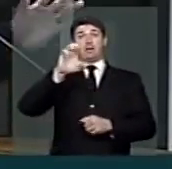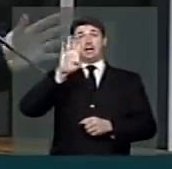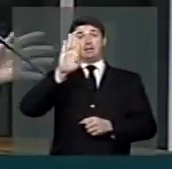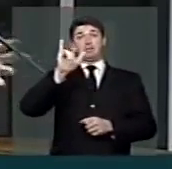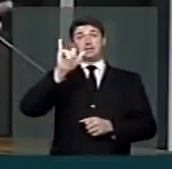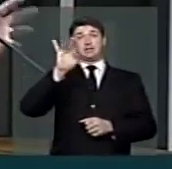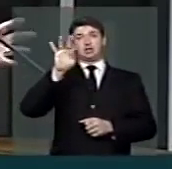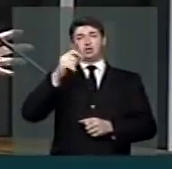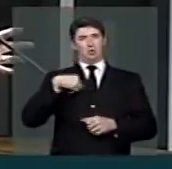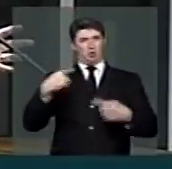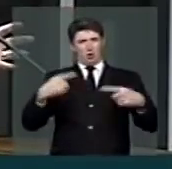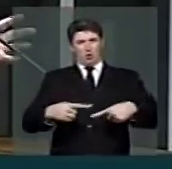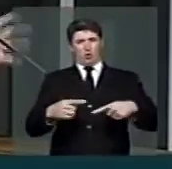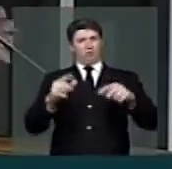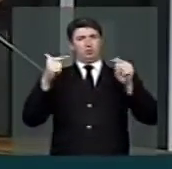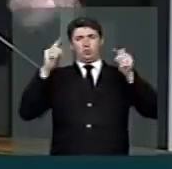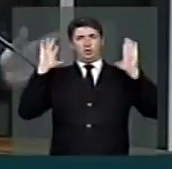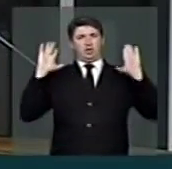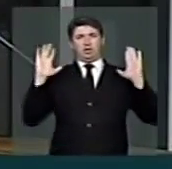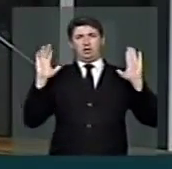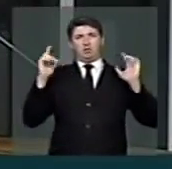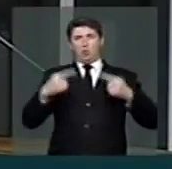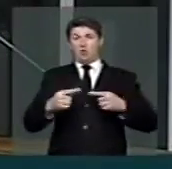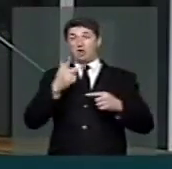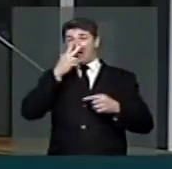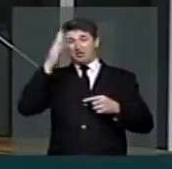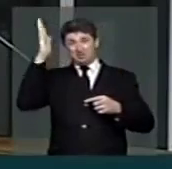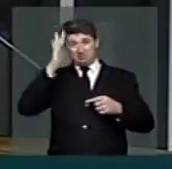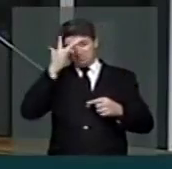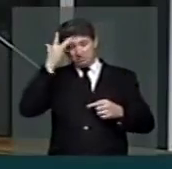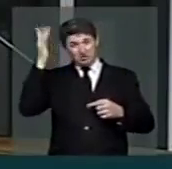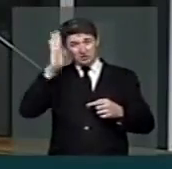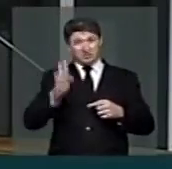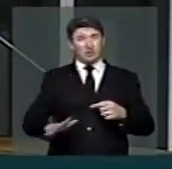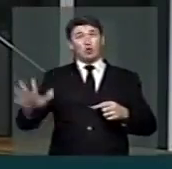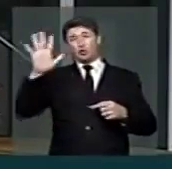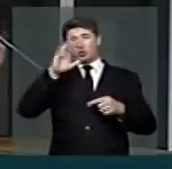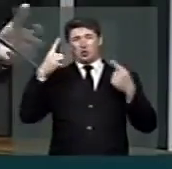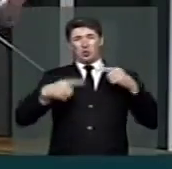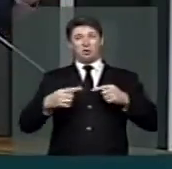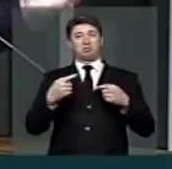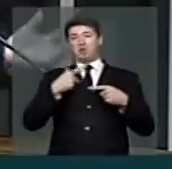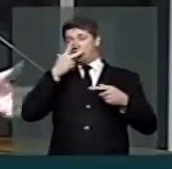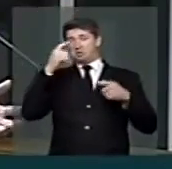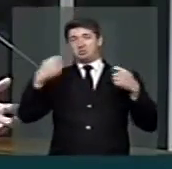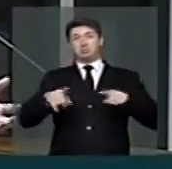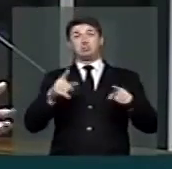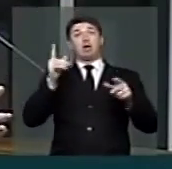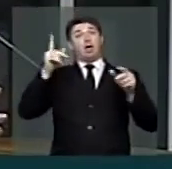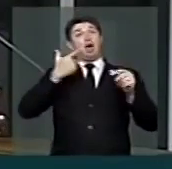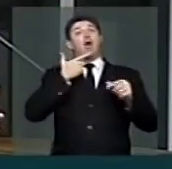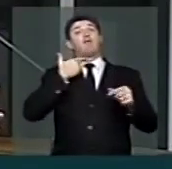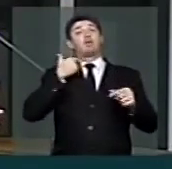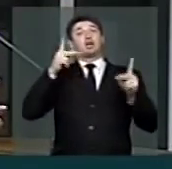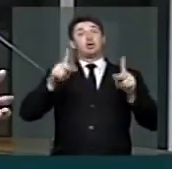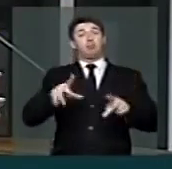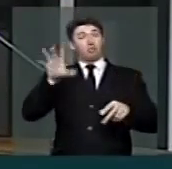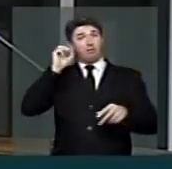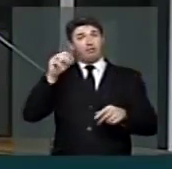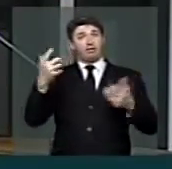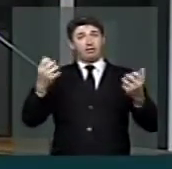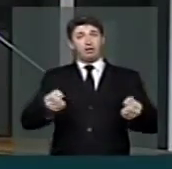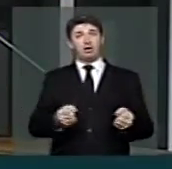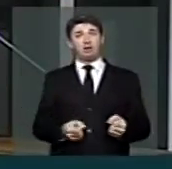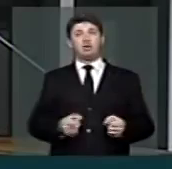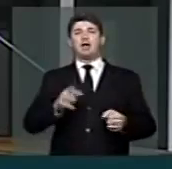Eu não tenho por que ser contra o plebiscito. Eu acho que ninguém no Brasil precisa ser contra o plebiscito, porque o plebiscito é para ouvir a vontade do povo mesmo. Já